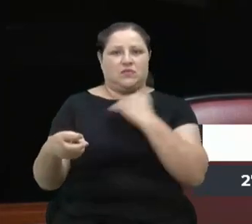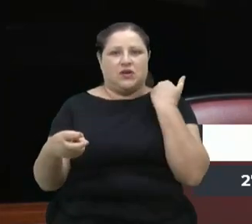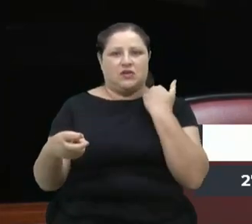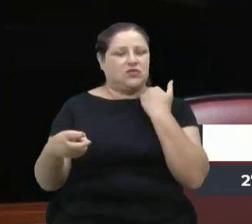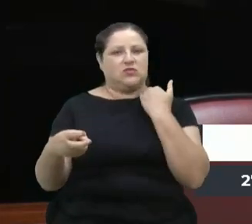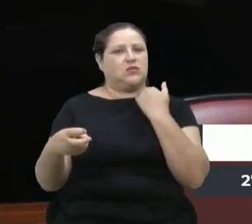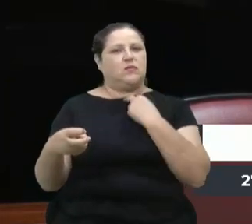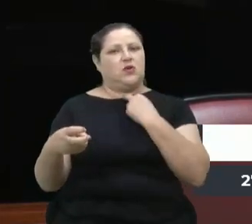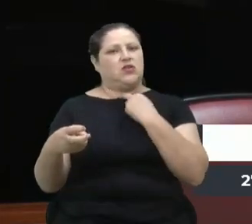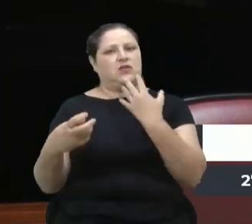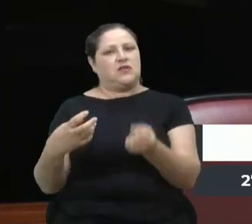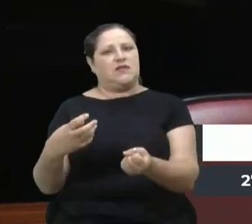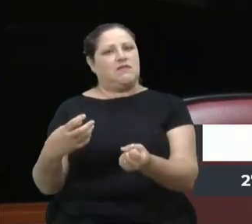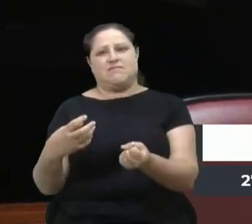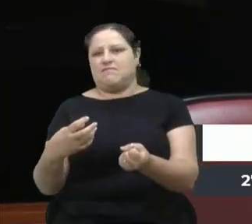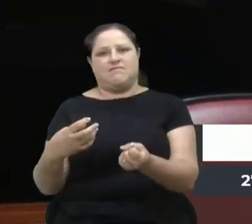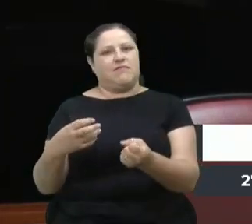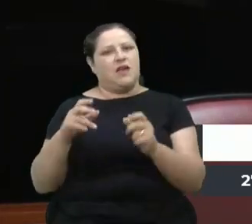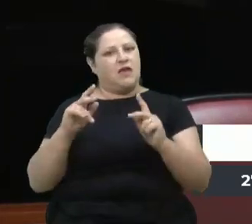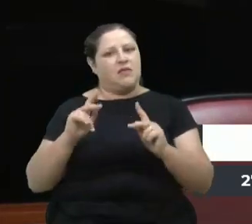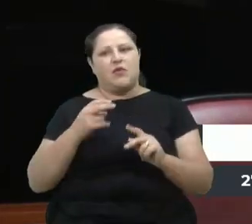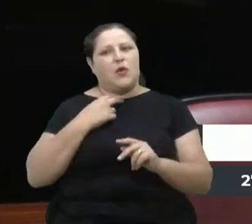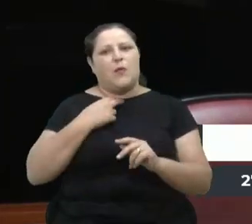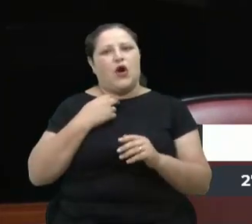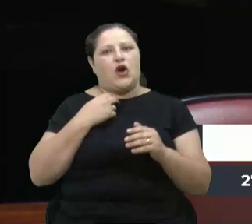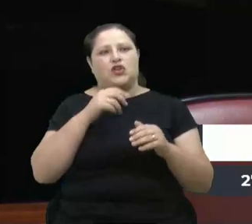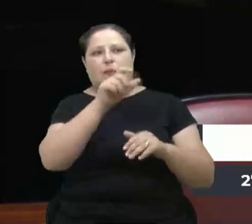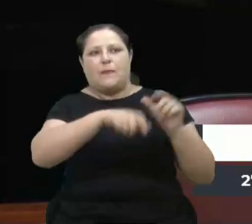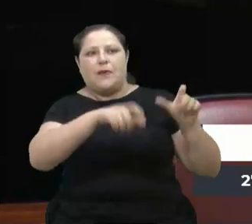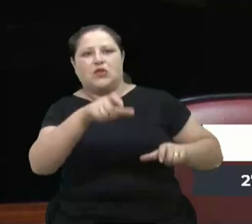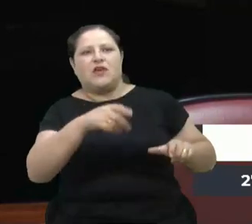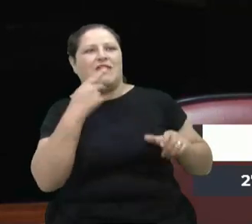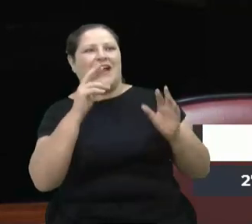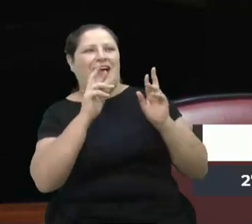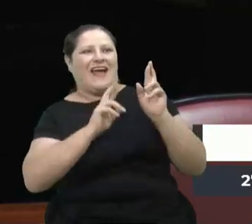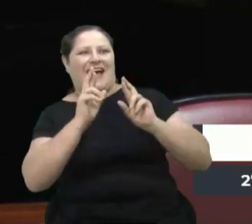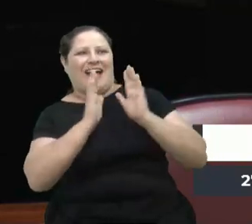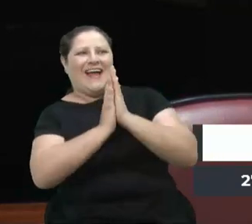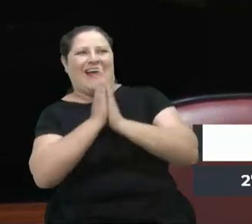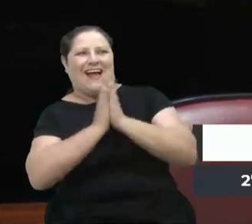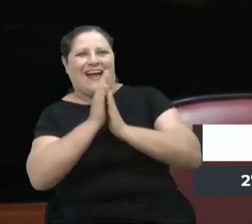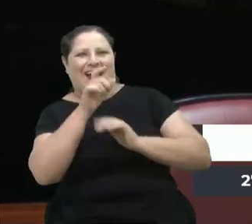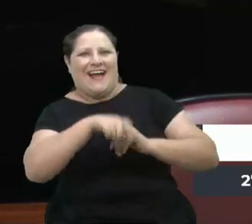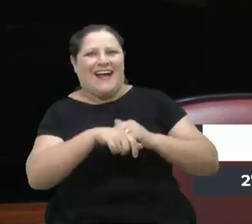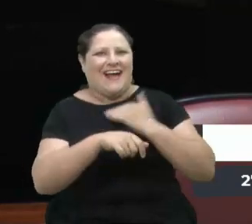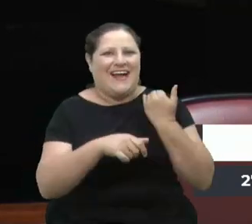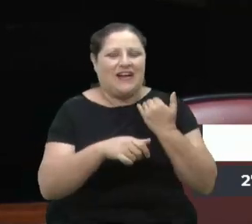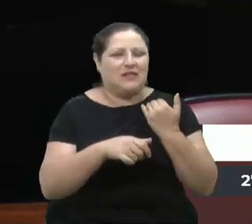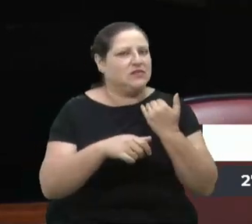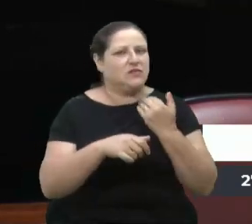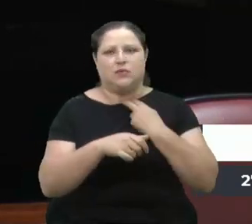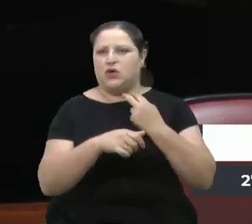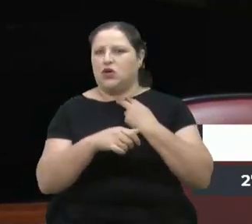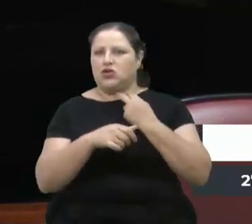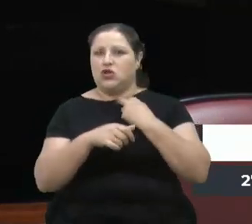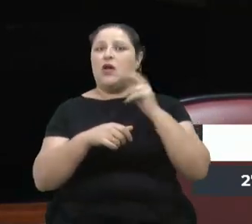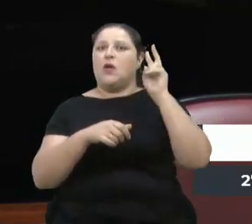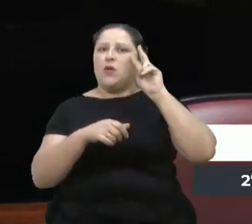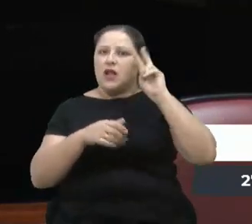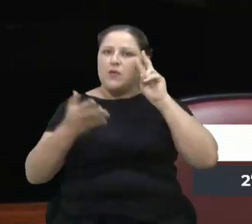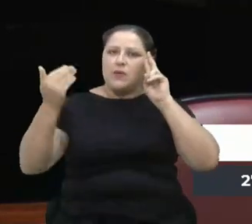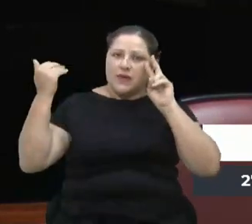pessoa, as pessoas devem torcer para morrer. Lembro aqui quando a esposa do Lula estava com AVC,